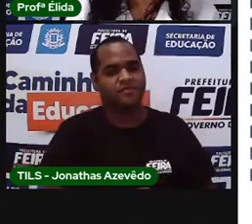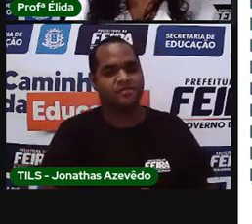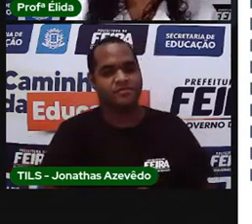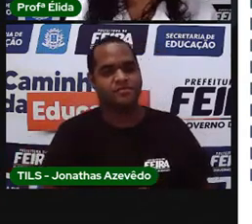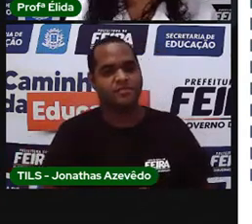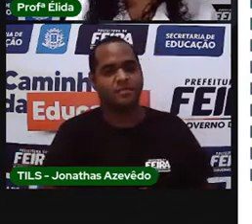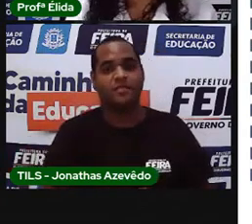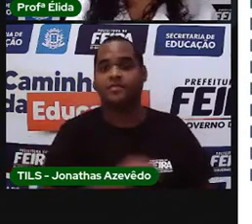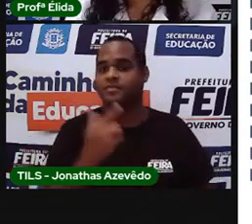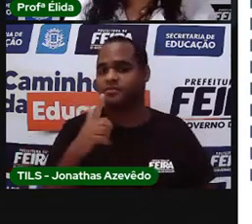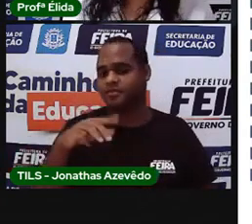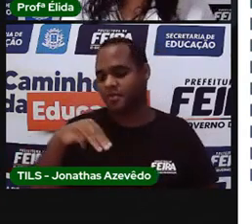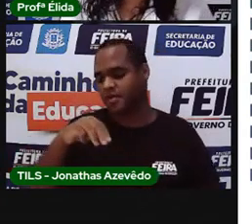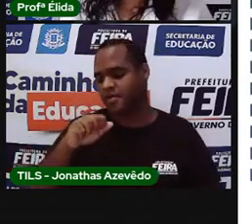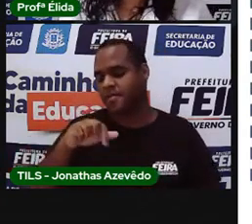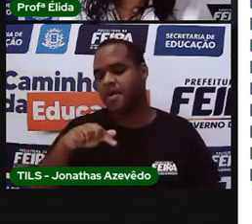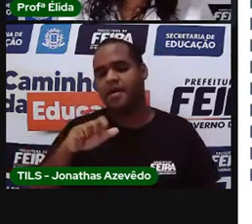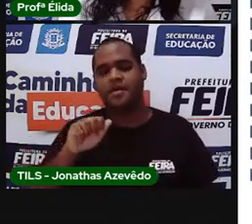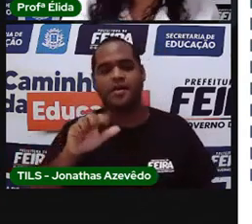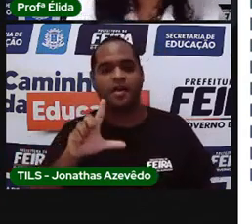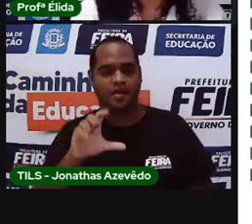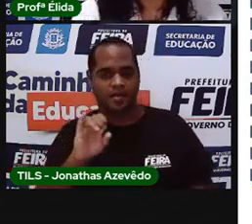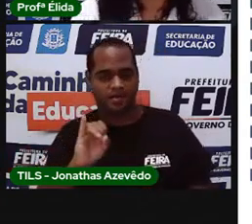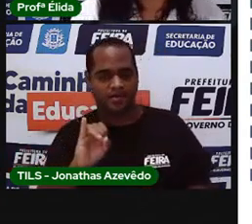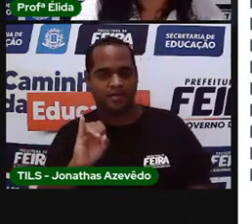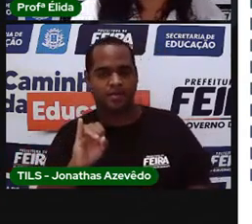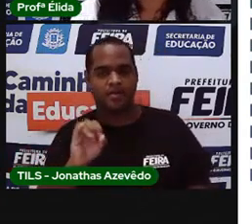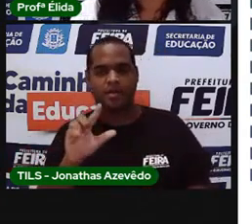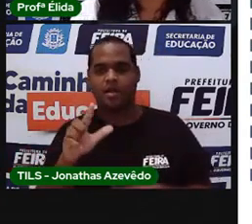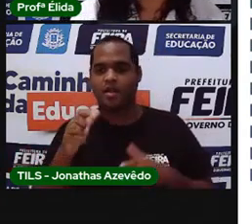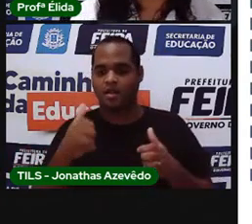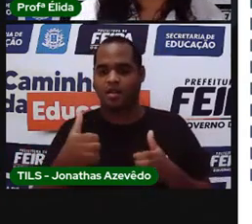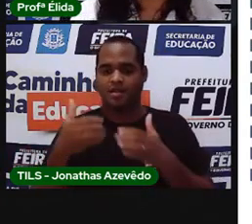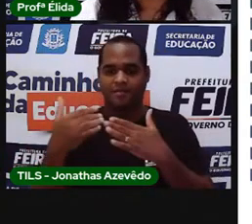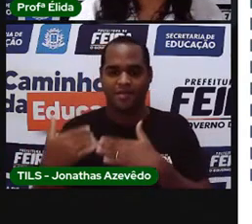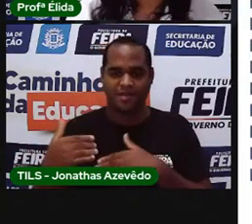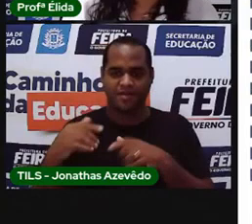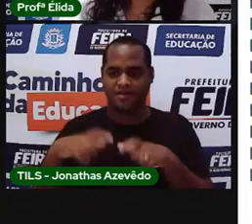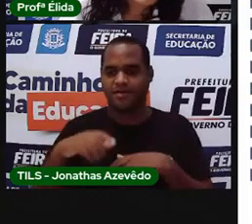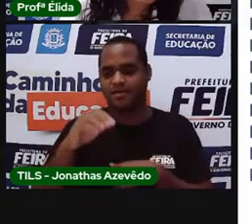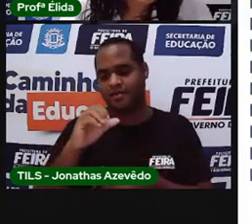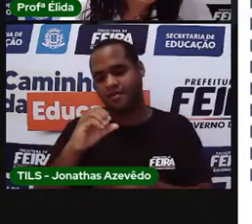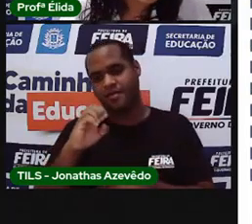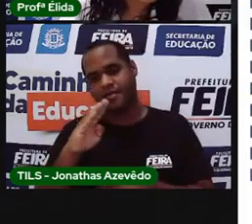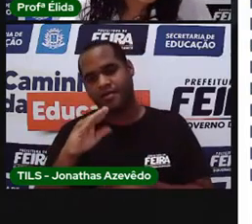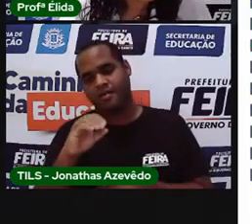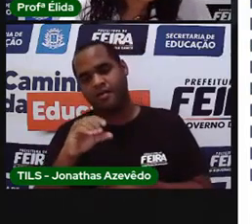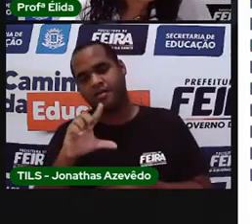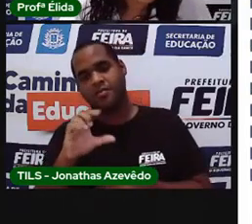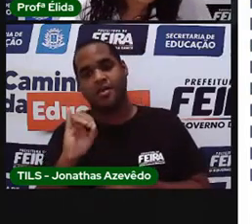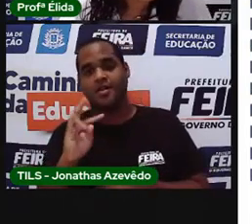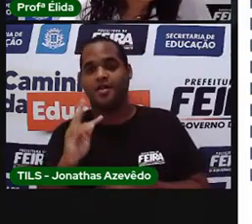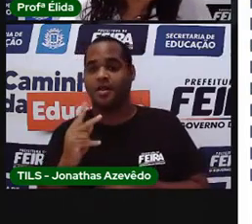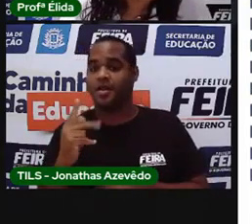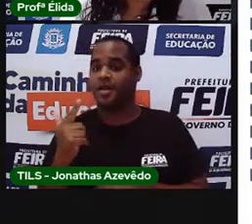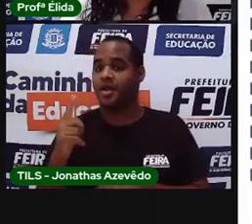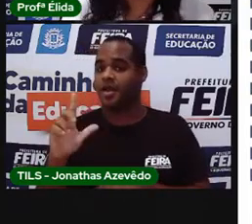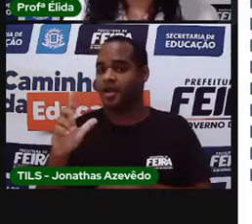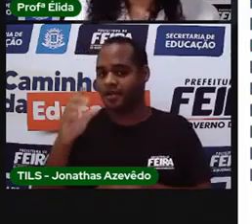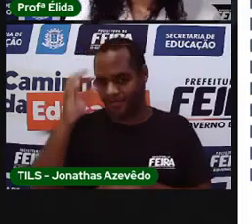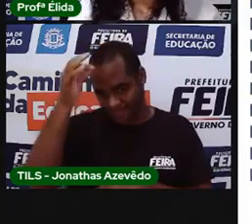E a Magali está atrás do Cebolinha. Se o Cebolinha é em segundo lugar.